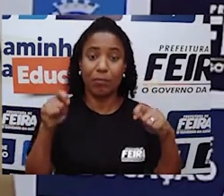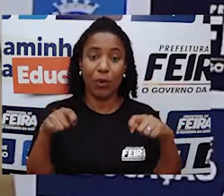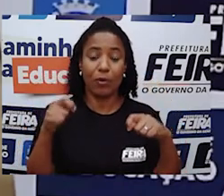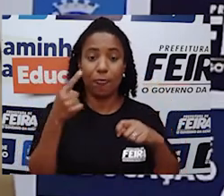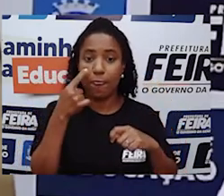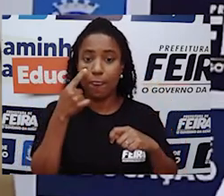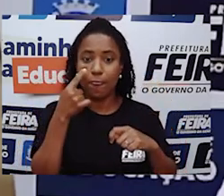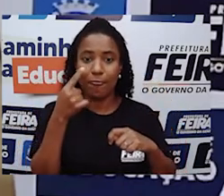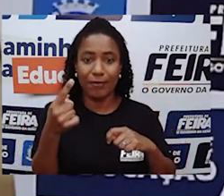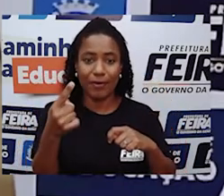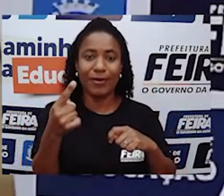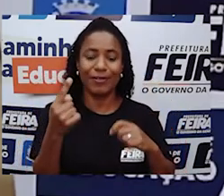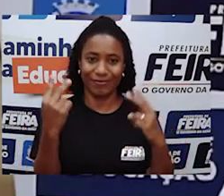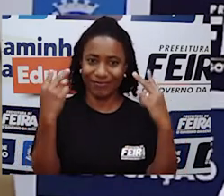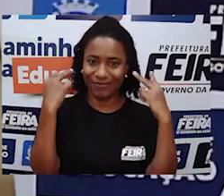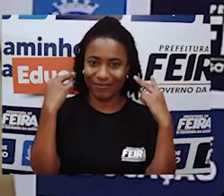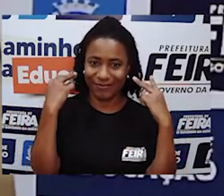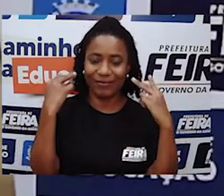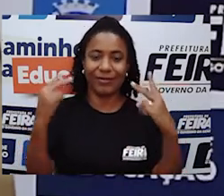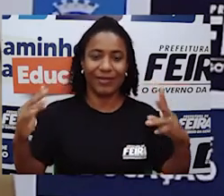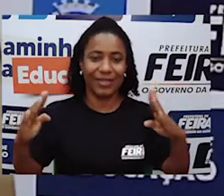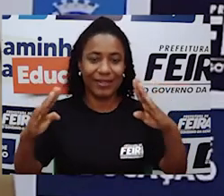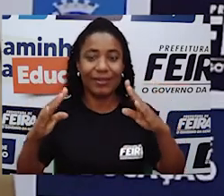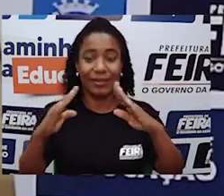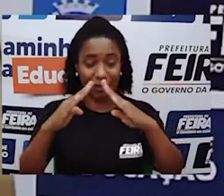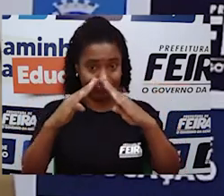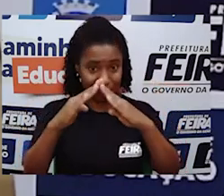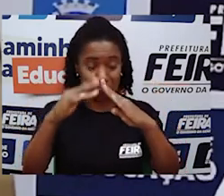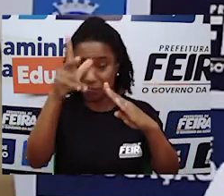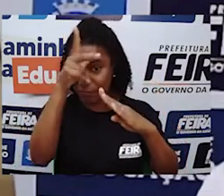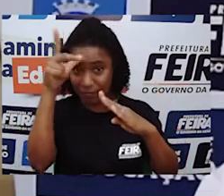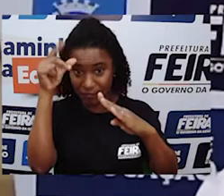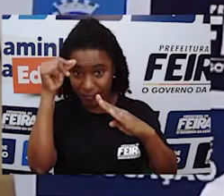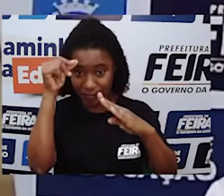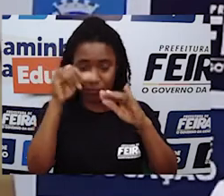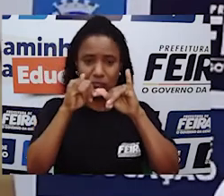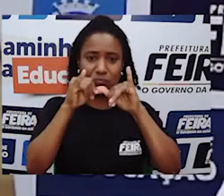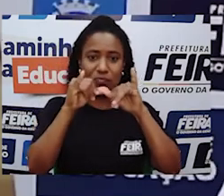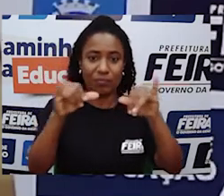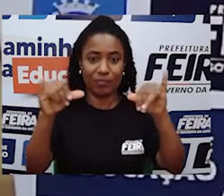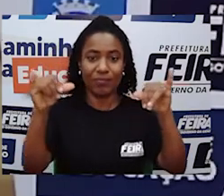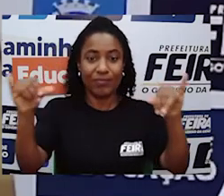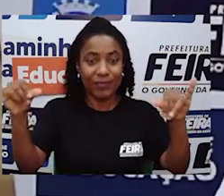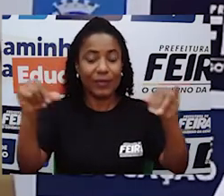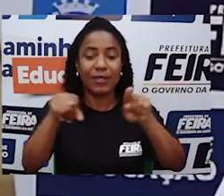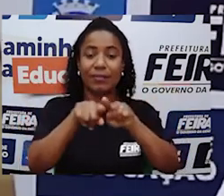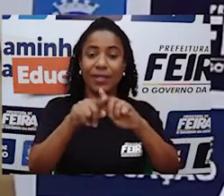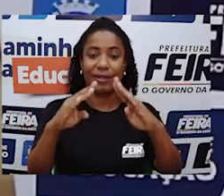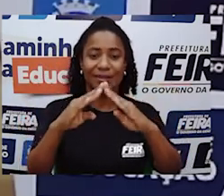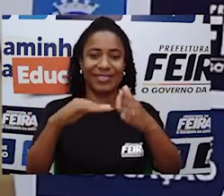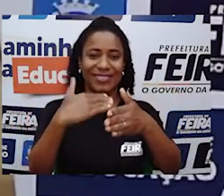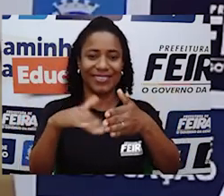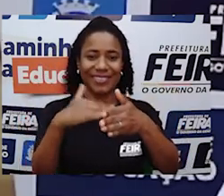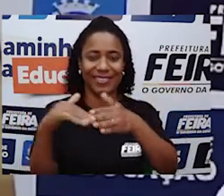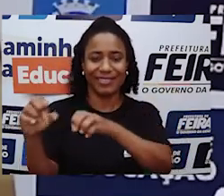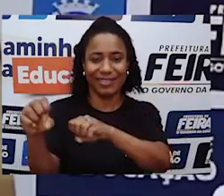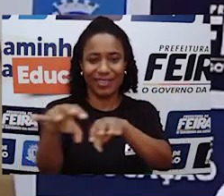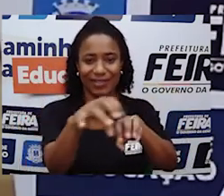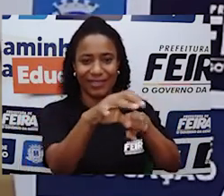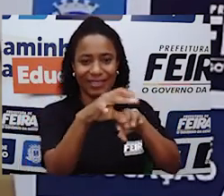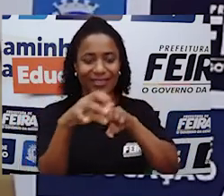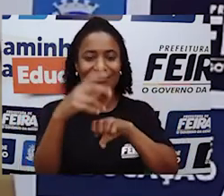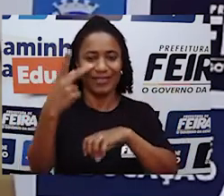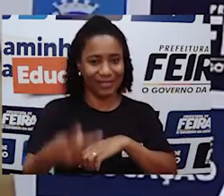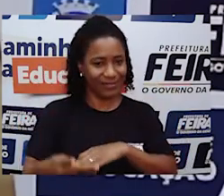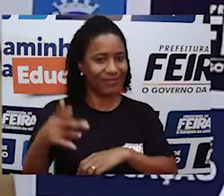visualizar um painel com logomarcas da Prefeitura Municipal e da Secretaria de Educação de